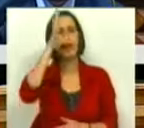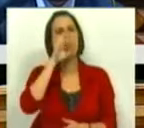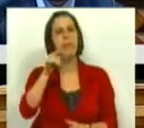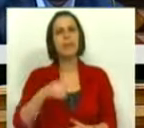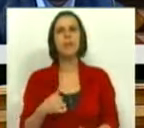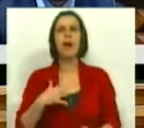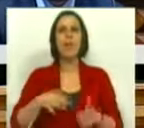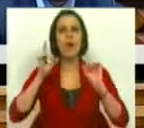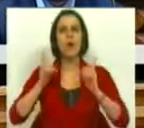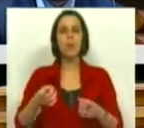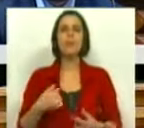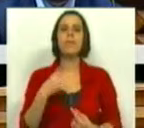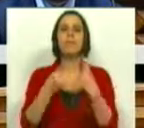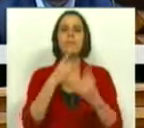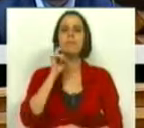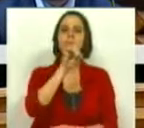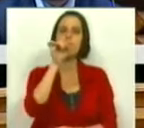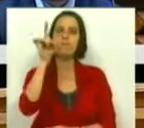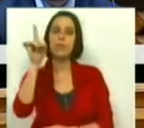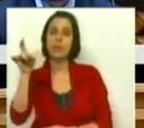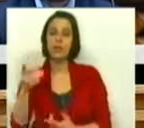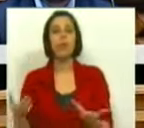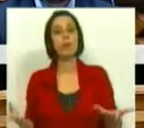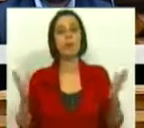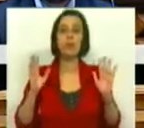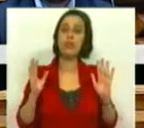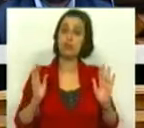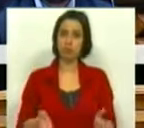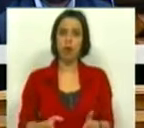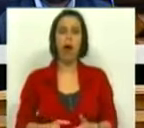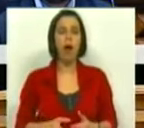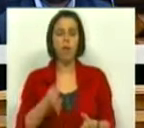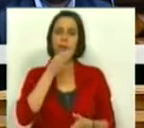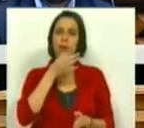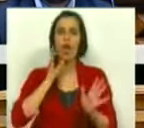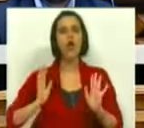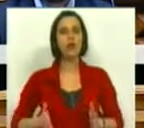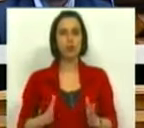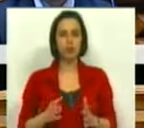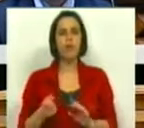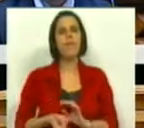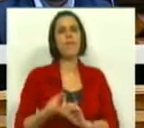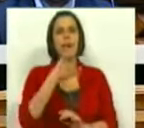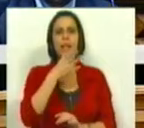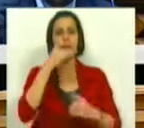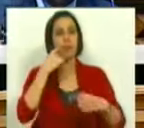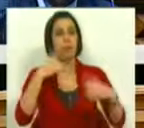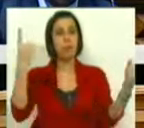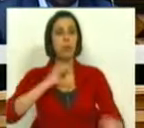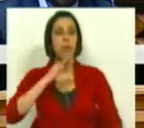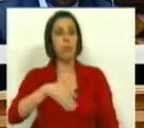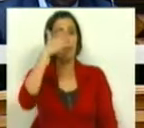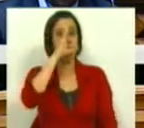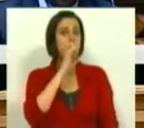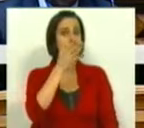Primeiro-Ministro, queria começar por lhe colocar algumas questões que, tendo embora já sido abordadas em várias intervenções públicas do Sr.